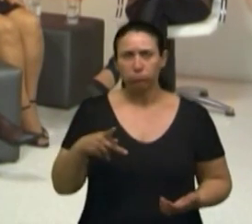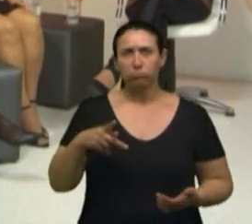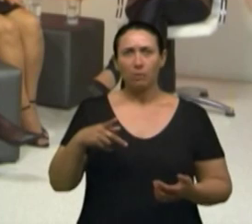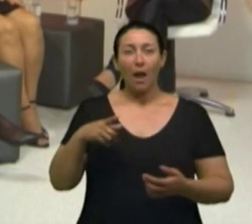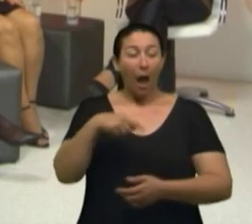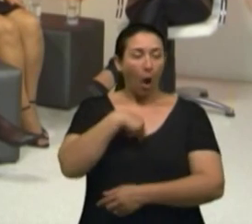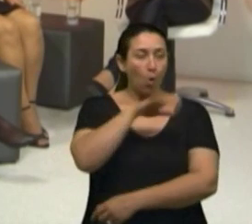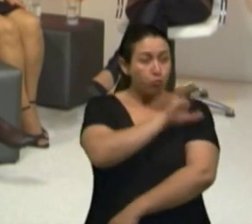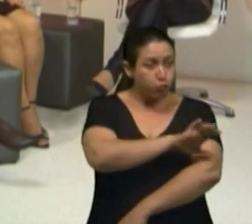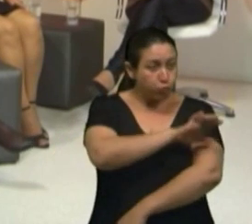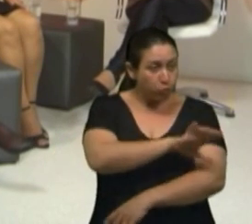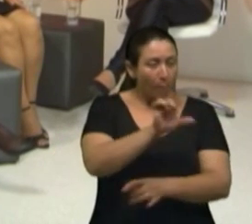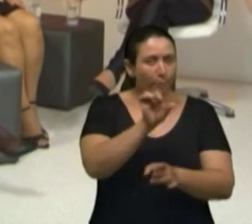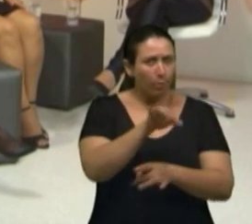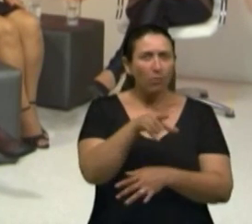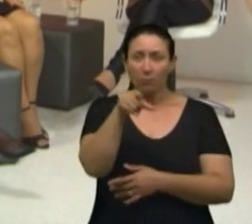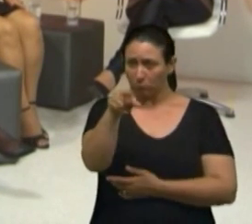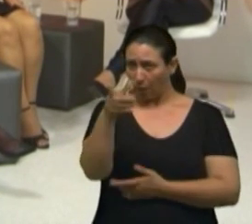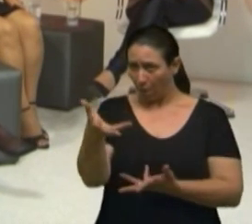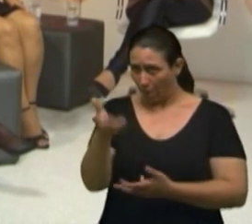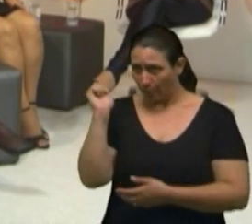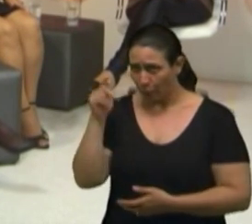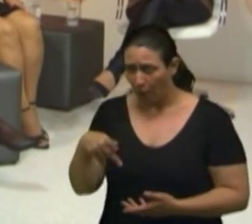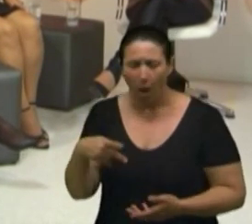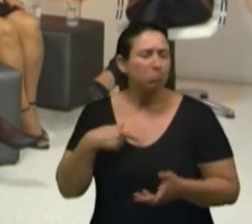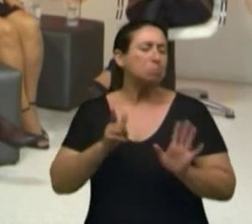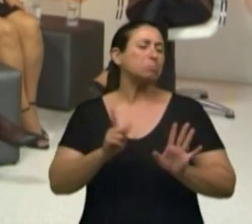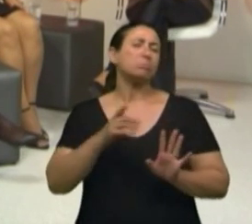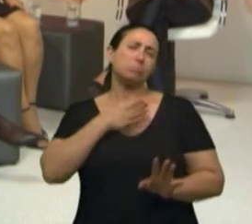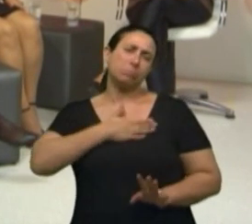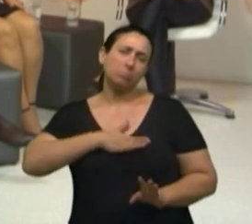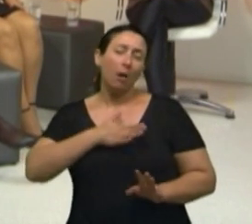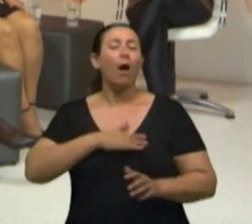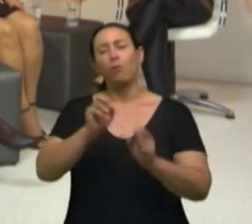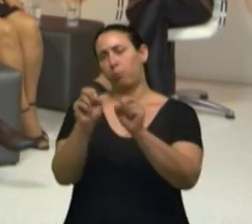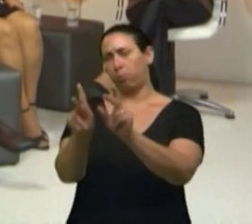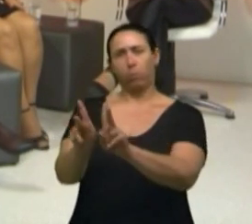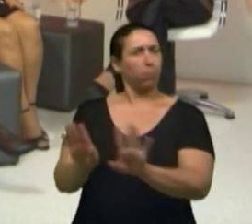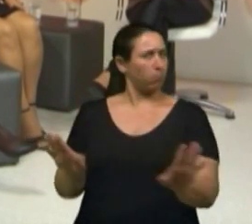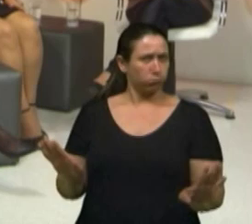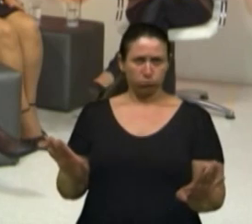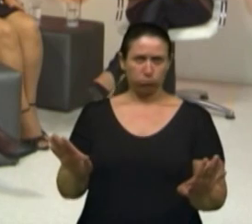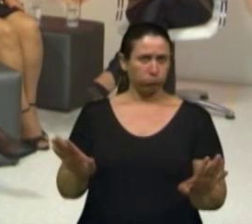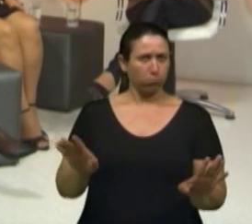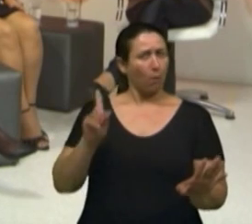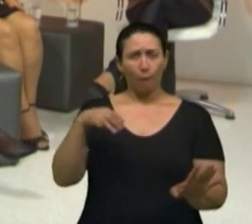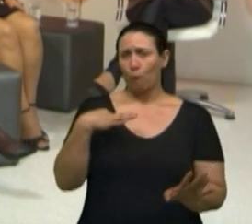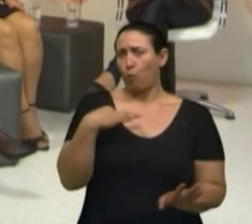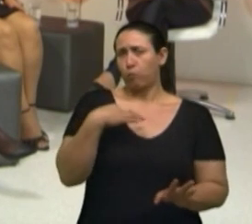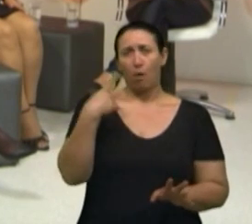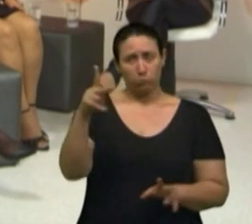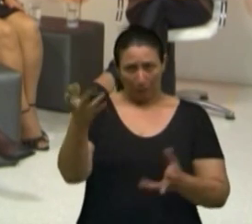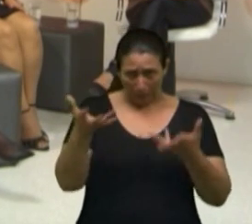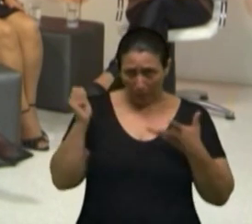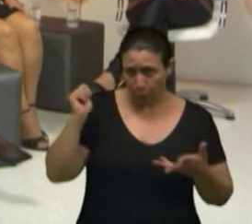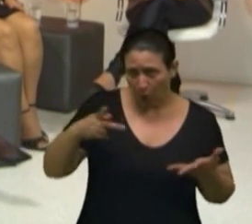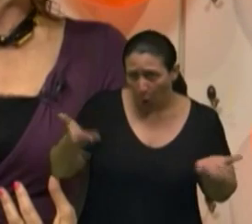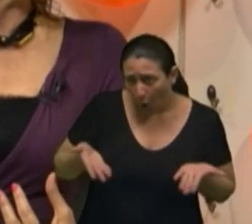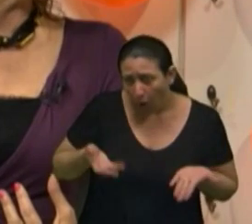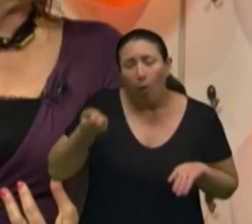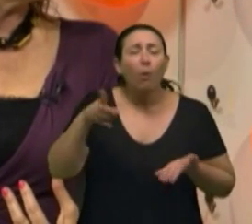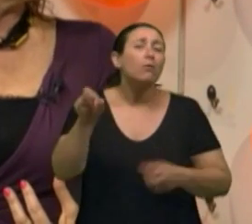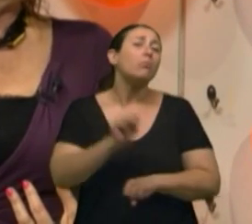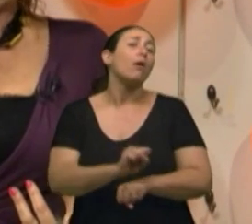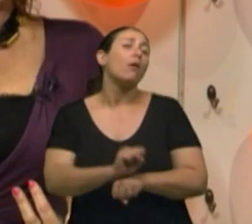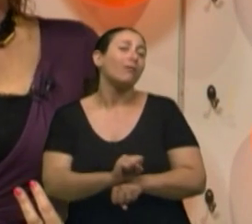curso, né? Tanto a inscrição para o curso como a aposentadoria é voluntária. É o momento que eles